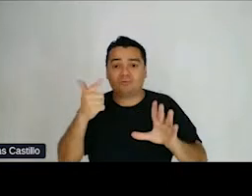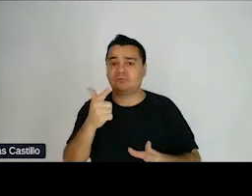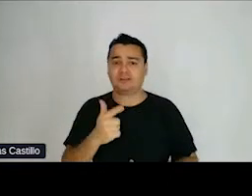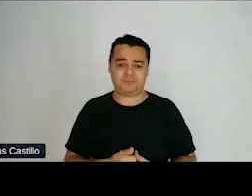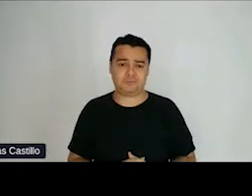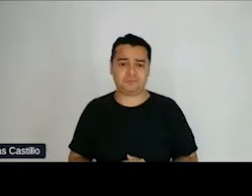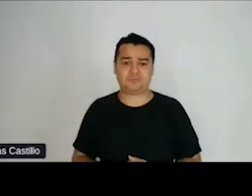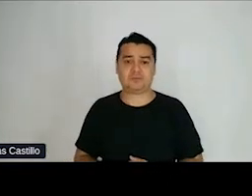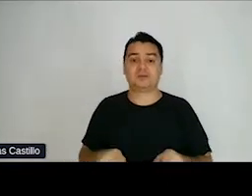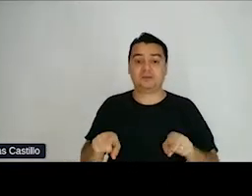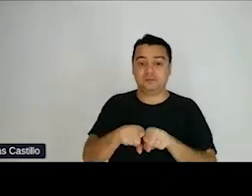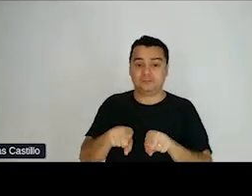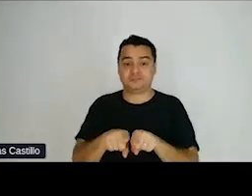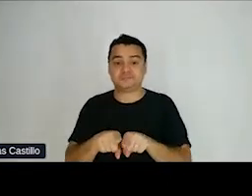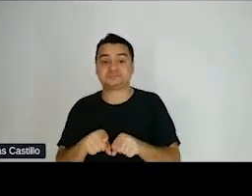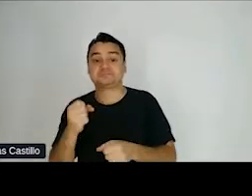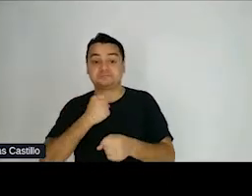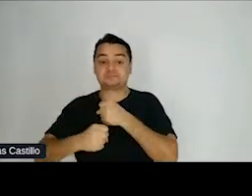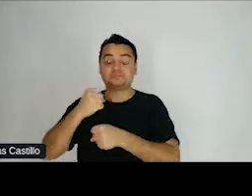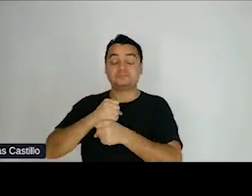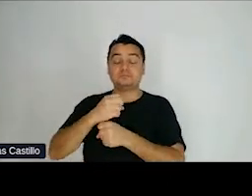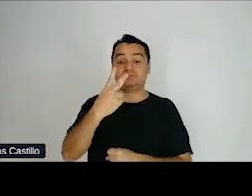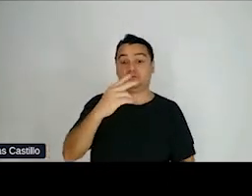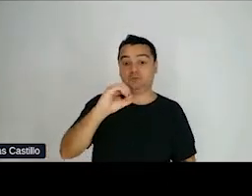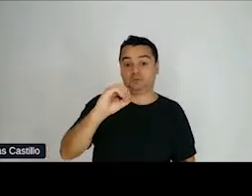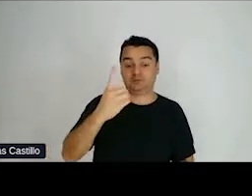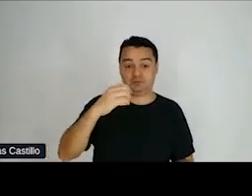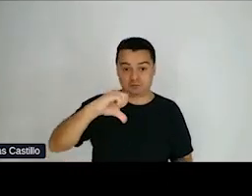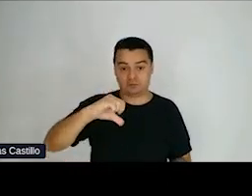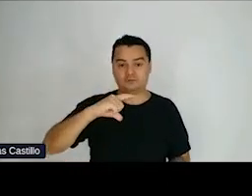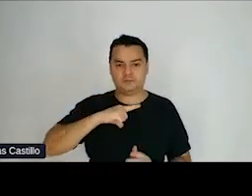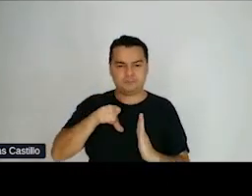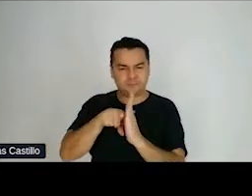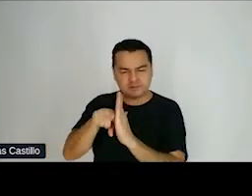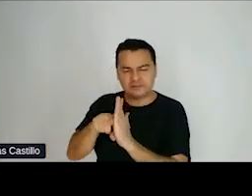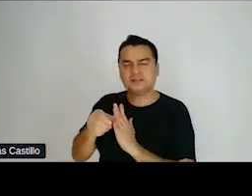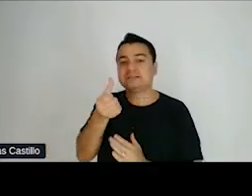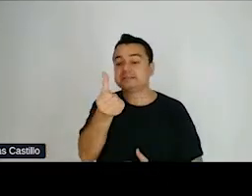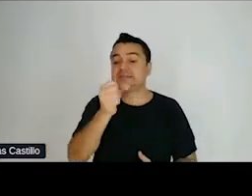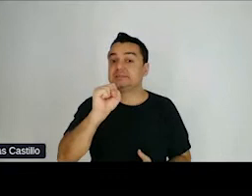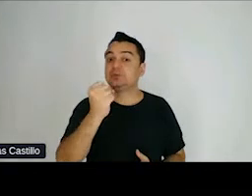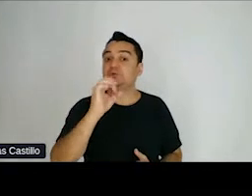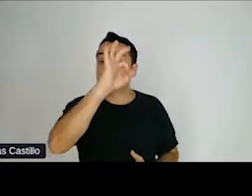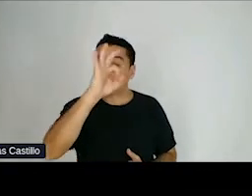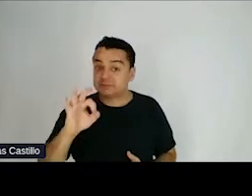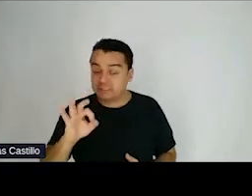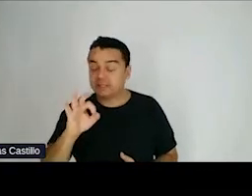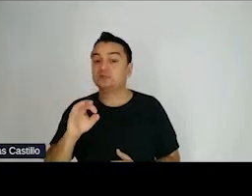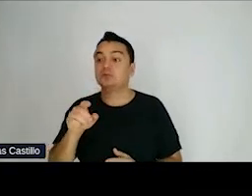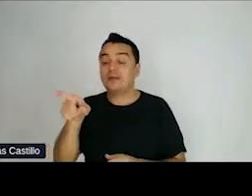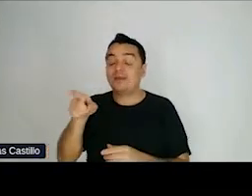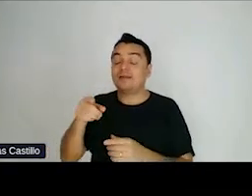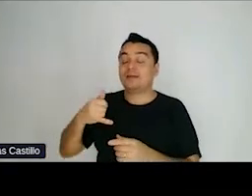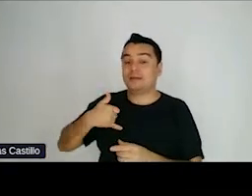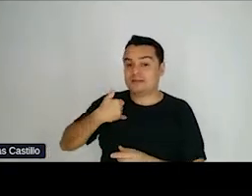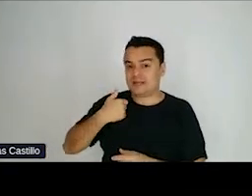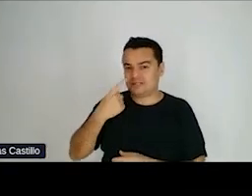mostrou que 68% dos usuários que fizeram essa pesquisa, com mais de 16 anos,